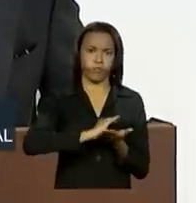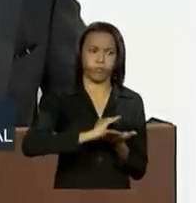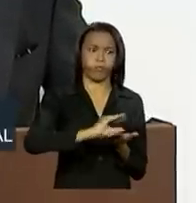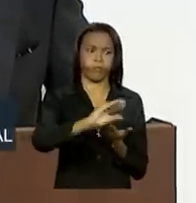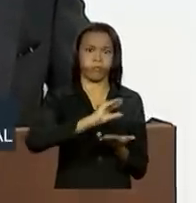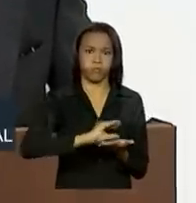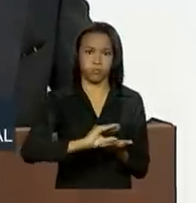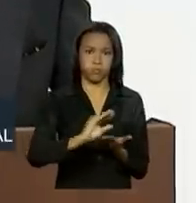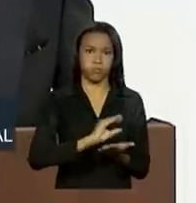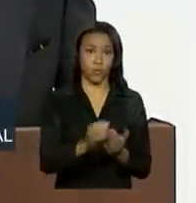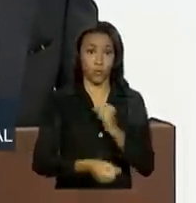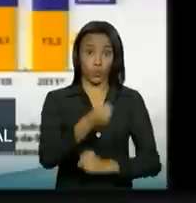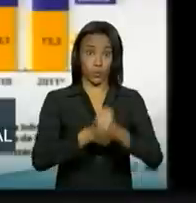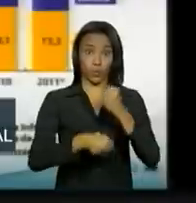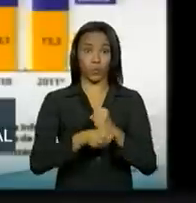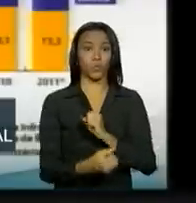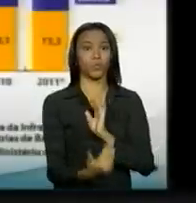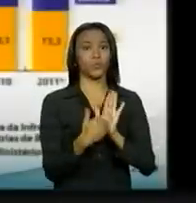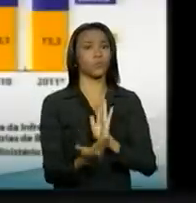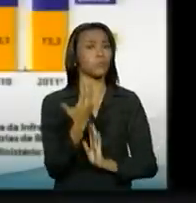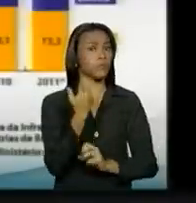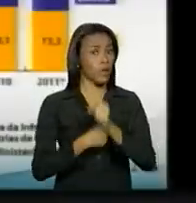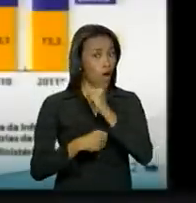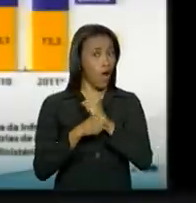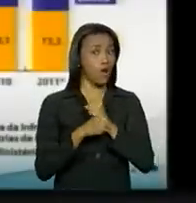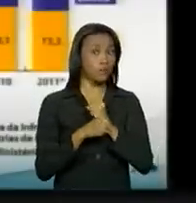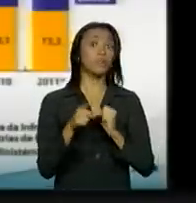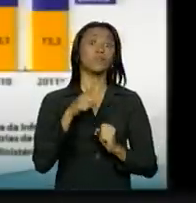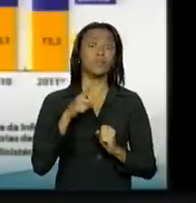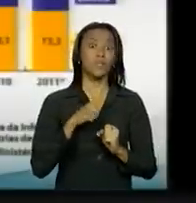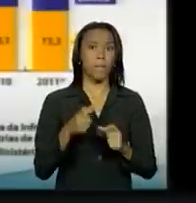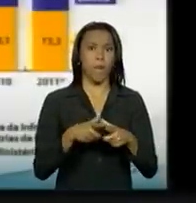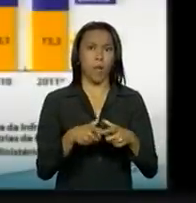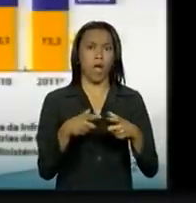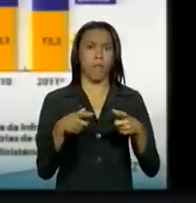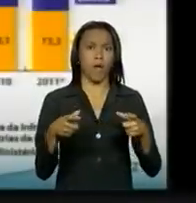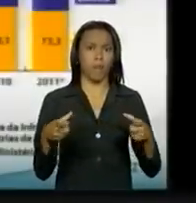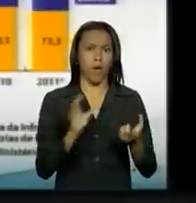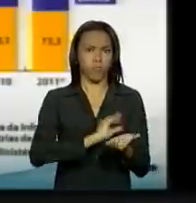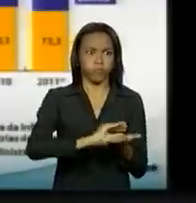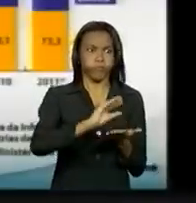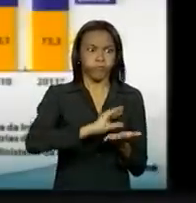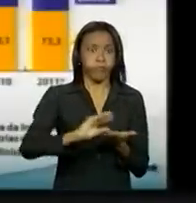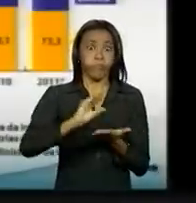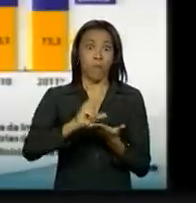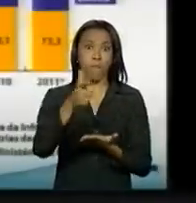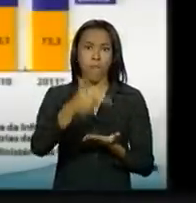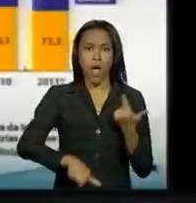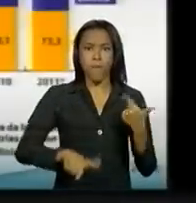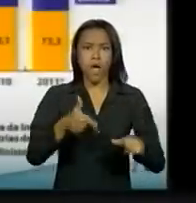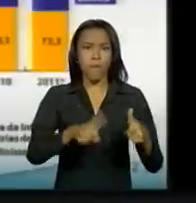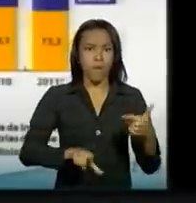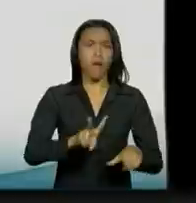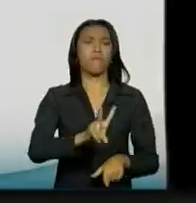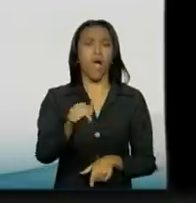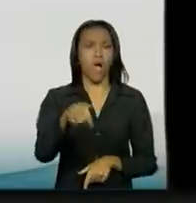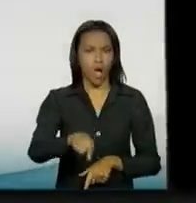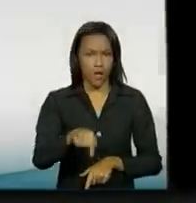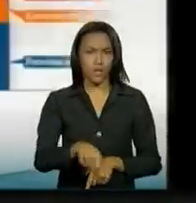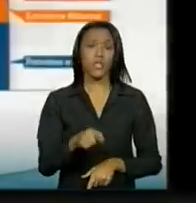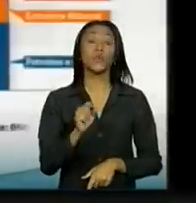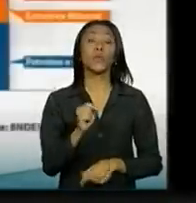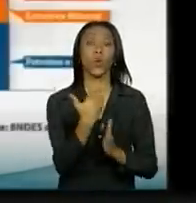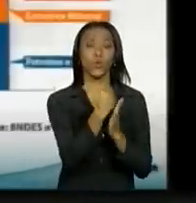infraestrutura dos últimos anos, os investimentos têm aumentado e vão aumentar mais ainda, pode passar adiante, com os